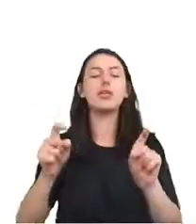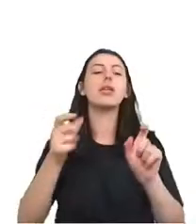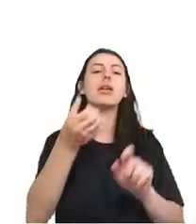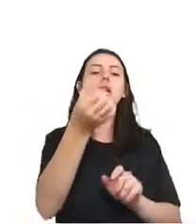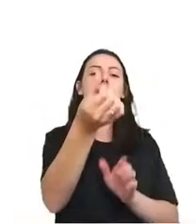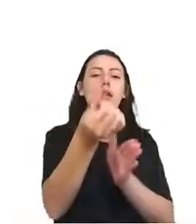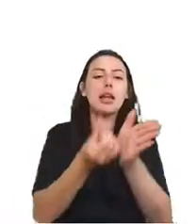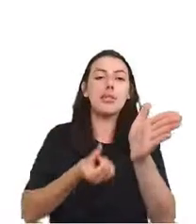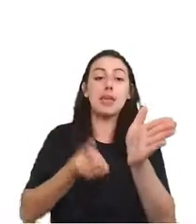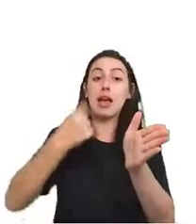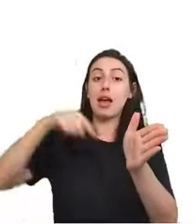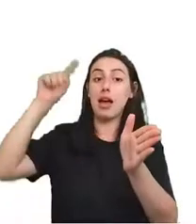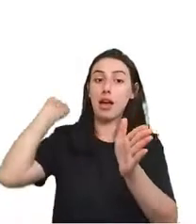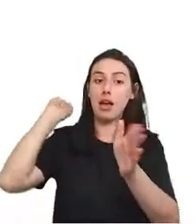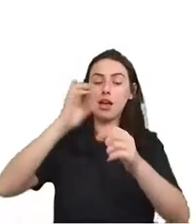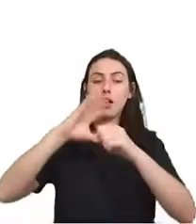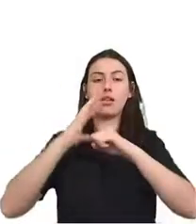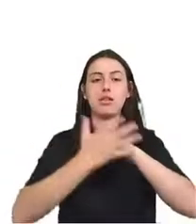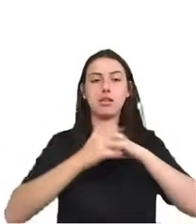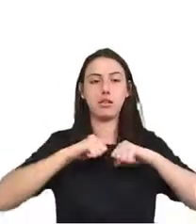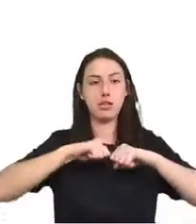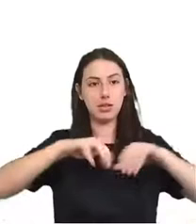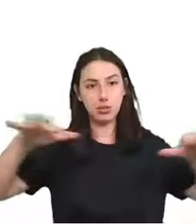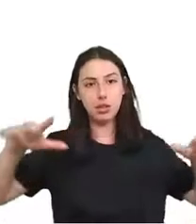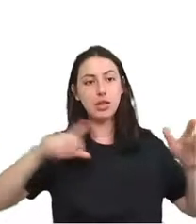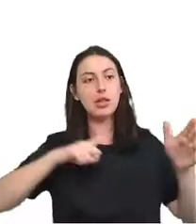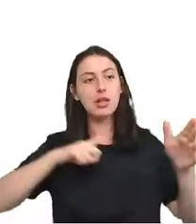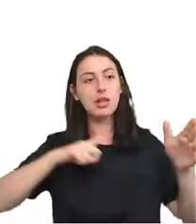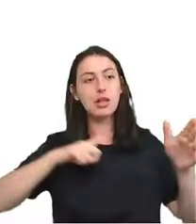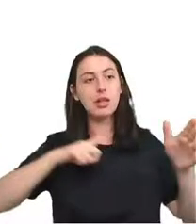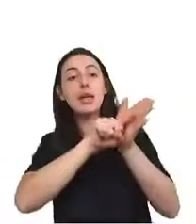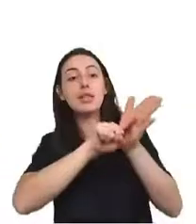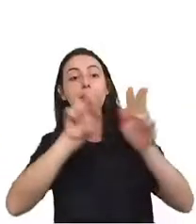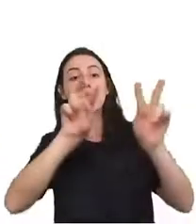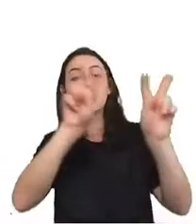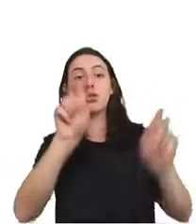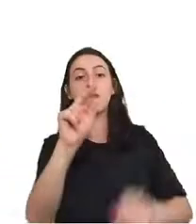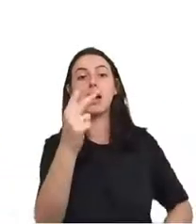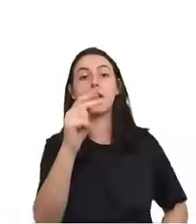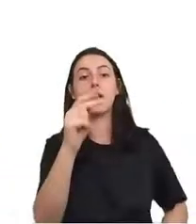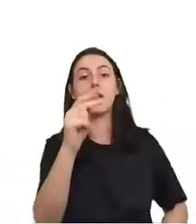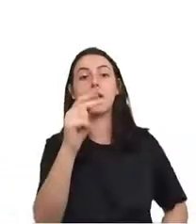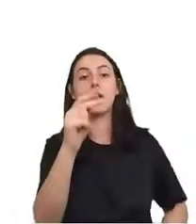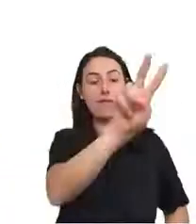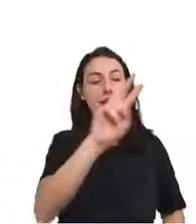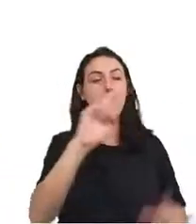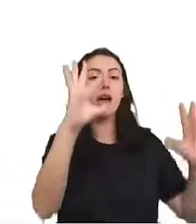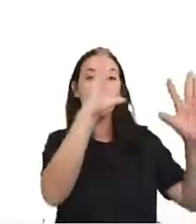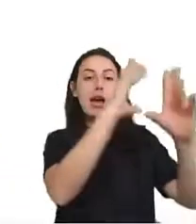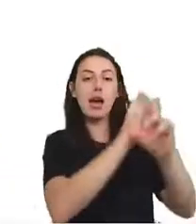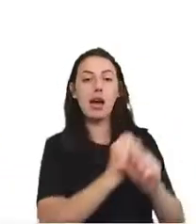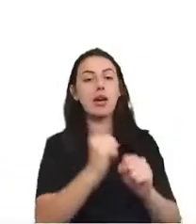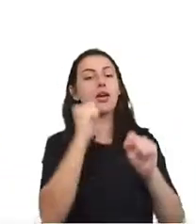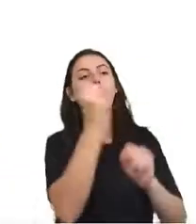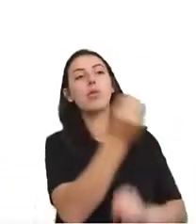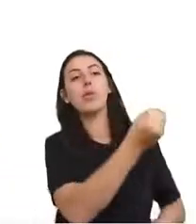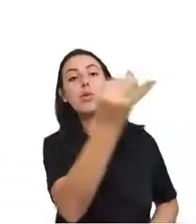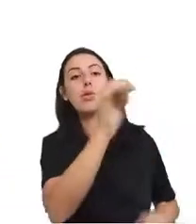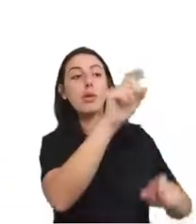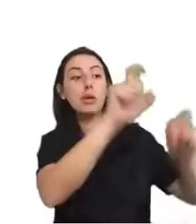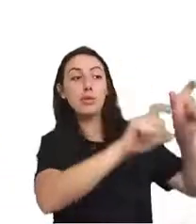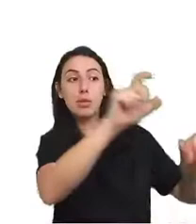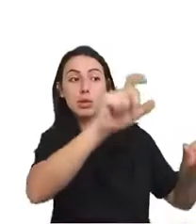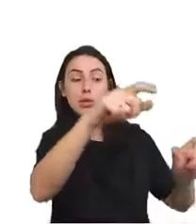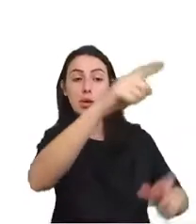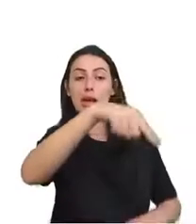pesquisas de soropositividade para a Covid-19, que calcula o número de anticorpos que as pessoas tinham,